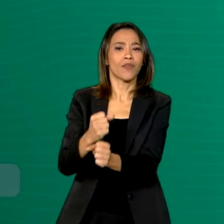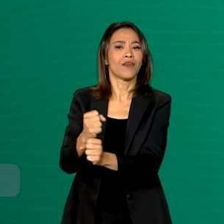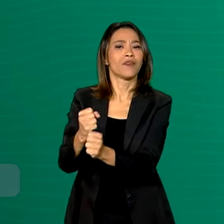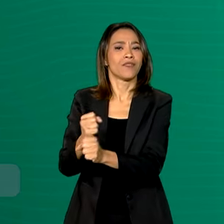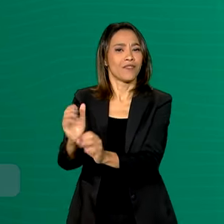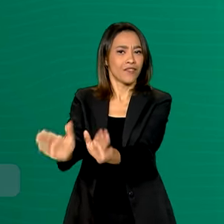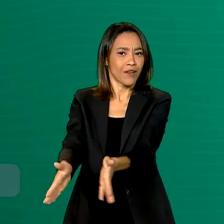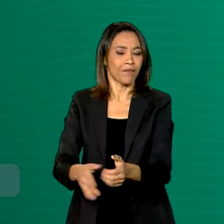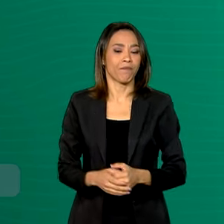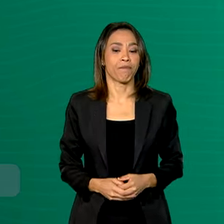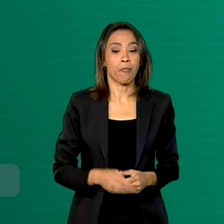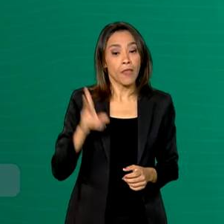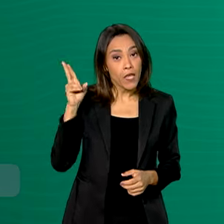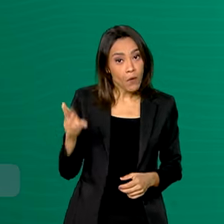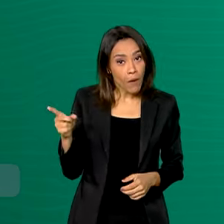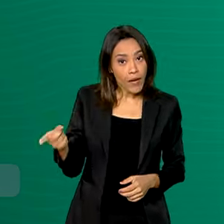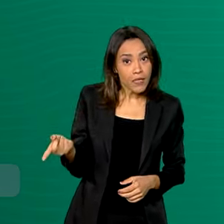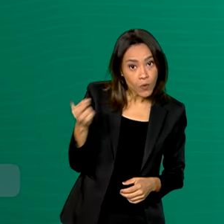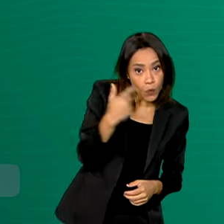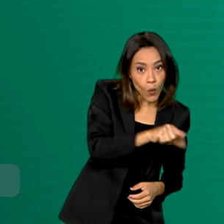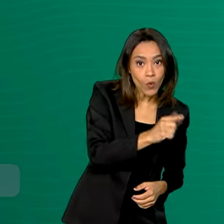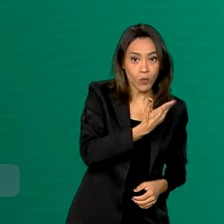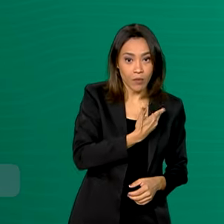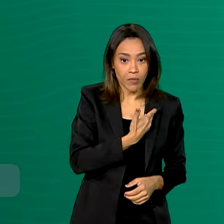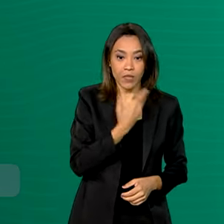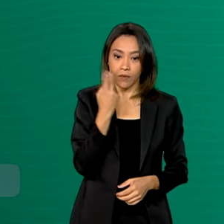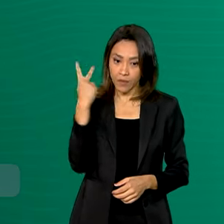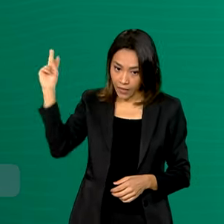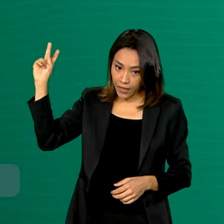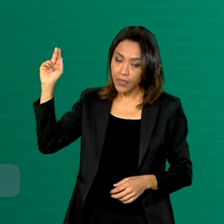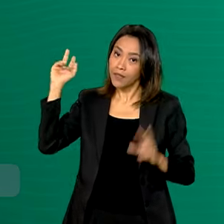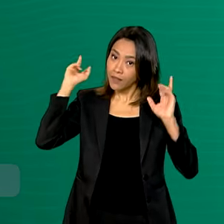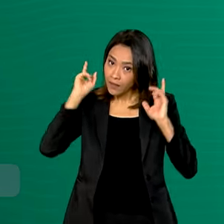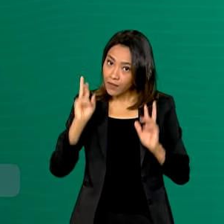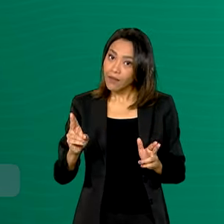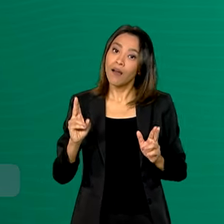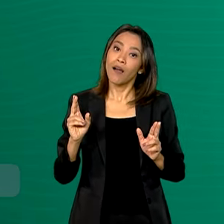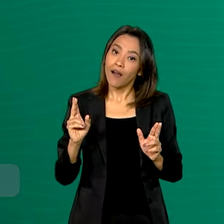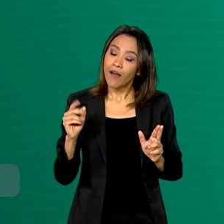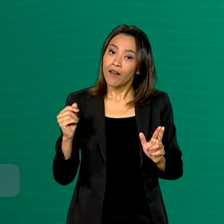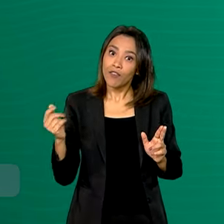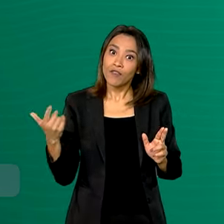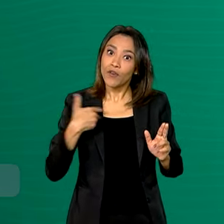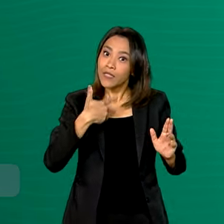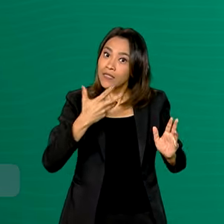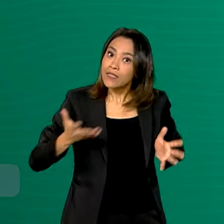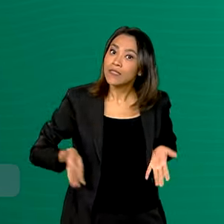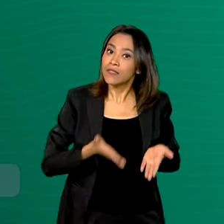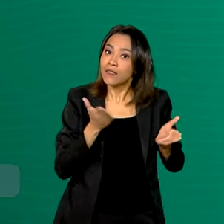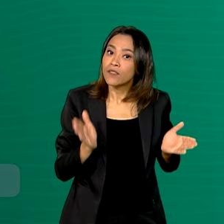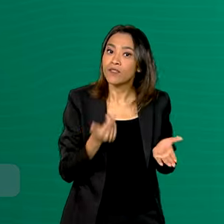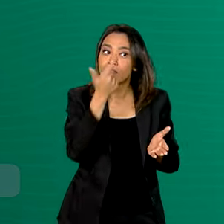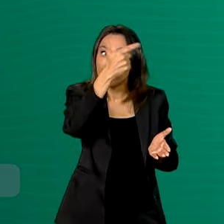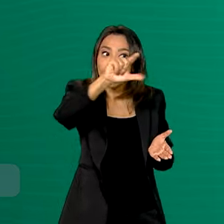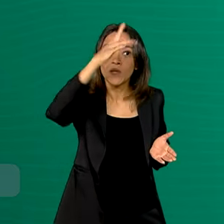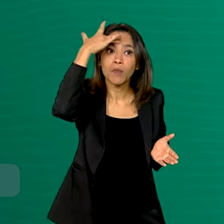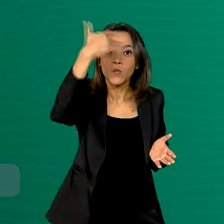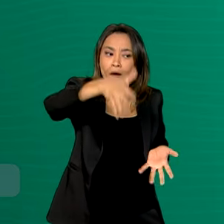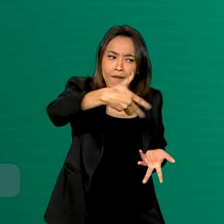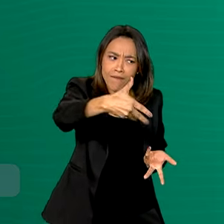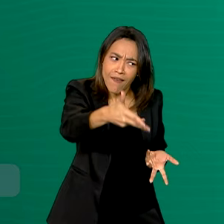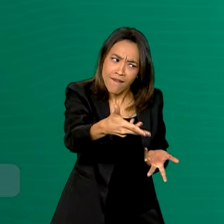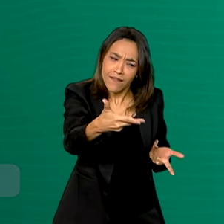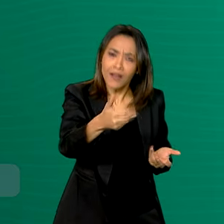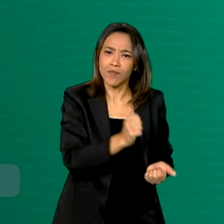Assim como ele, o companheiro de equipe Xará, Rafael, também começou no esporte por incentivo de outra pessoa. Eu